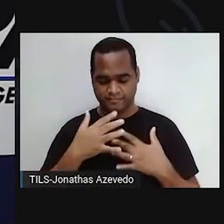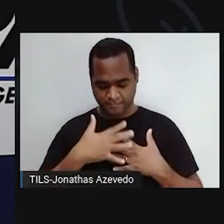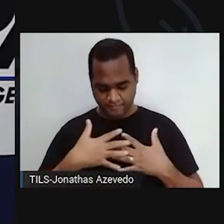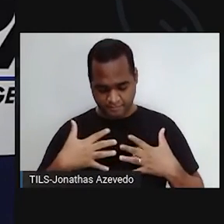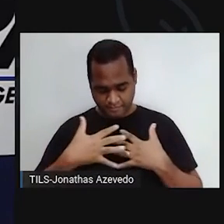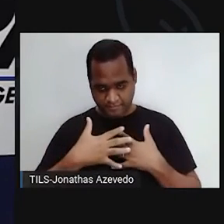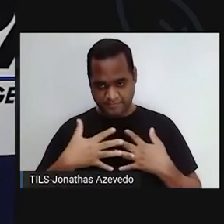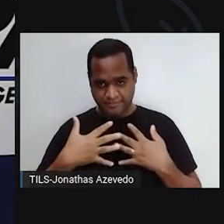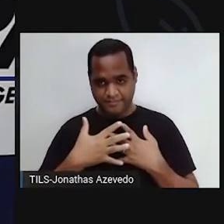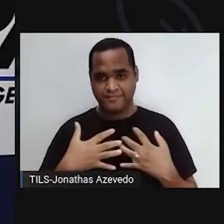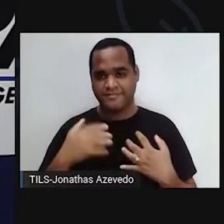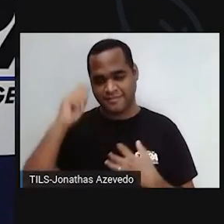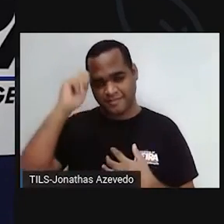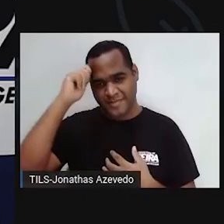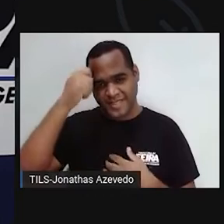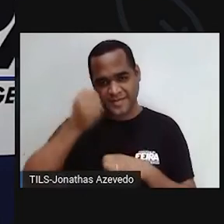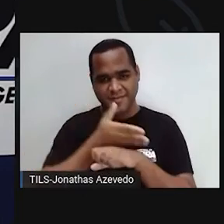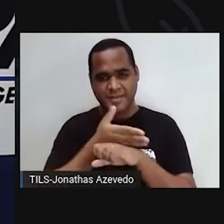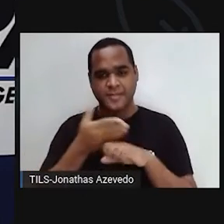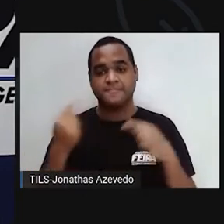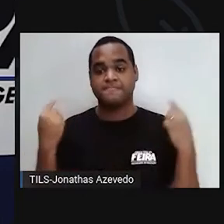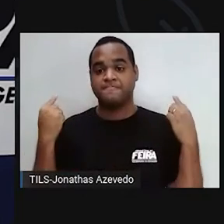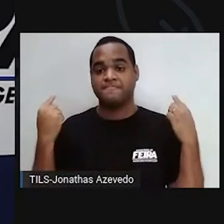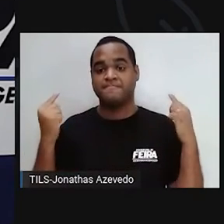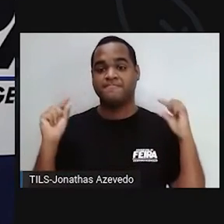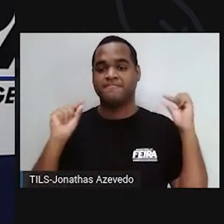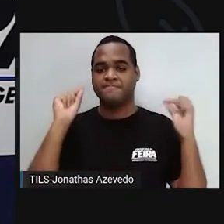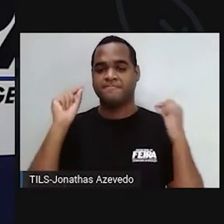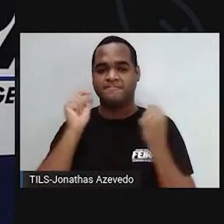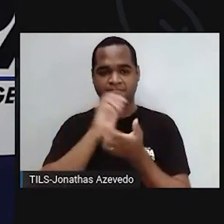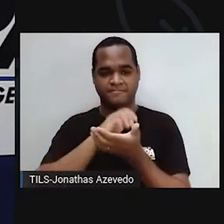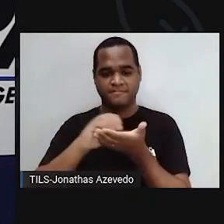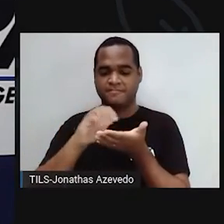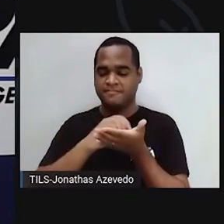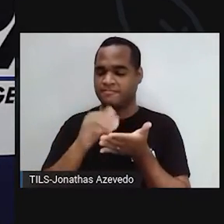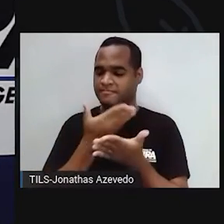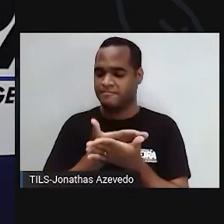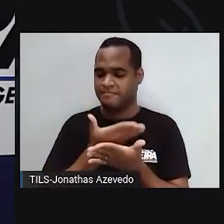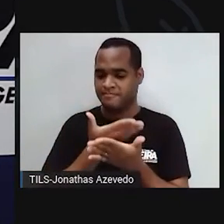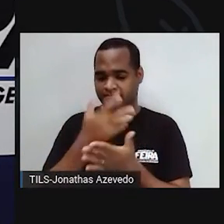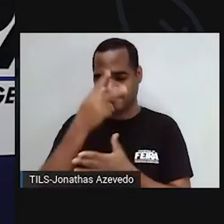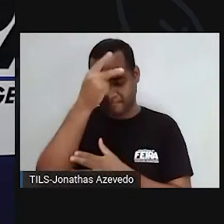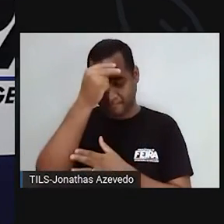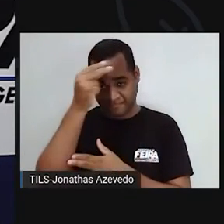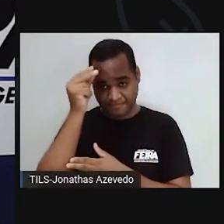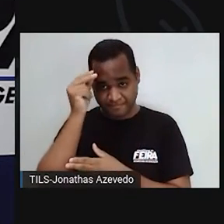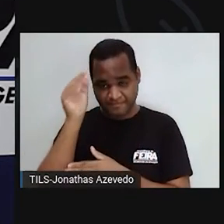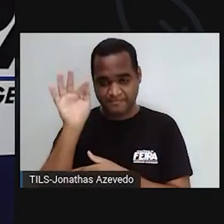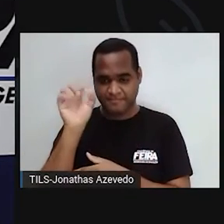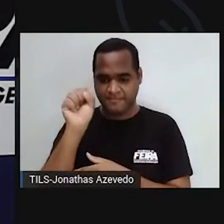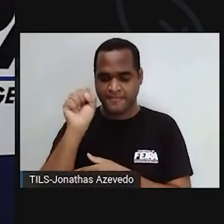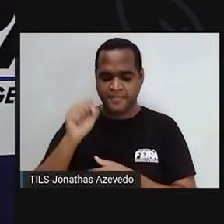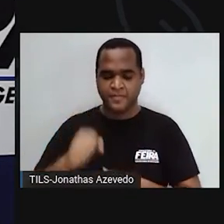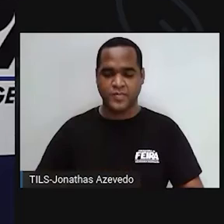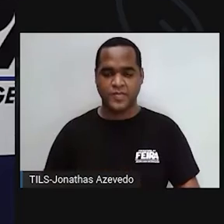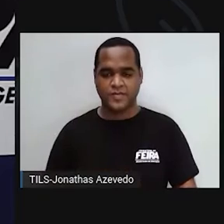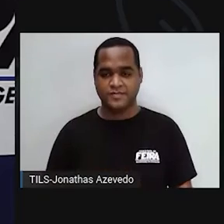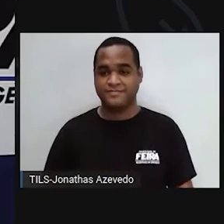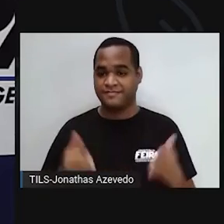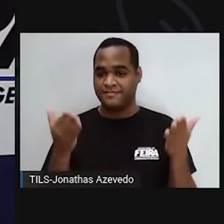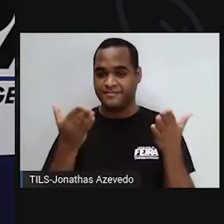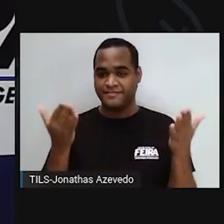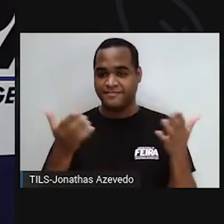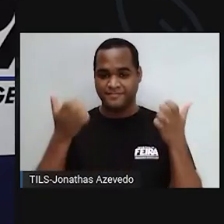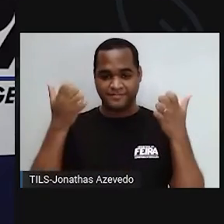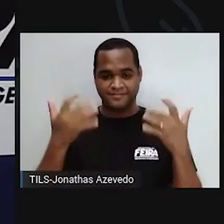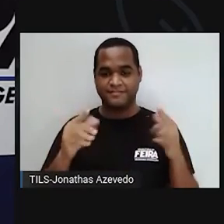preto e branco, e aqui atrás de mim tem a logo da Prefeitura Municipal de Feira de Santana e da Secretaria Municipal de Educação. E hoje a gente